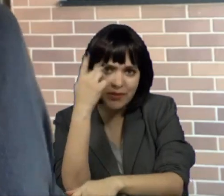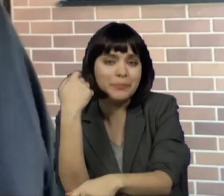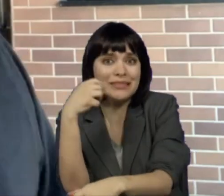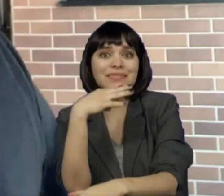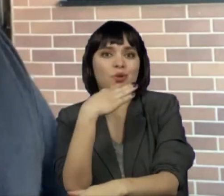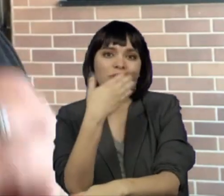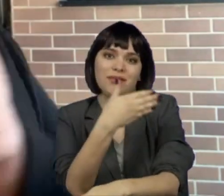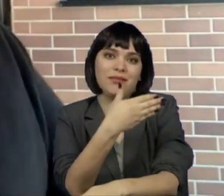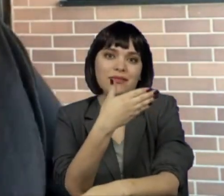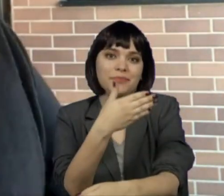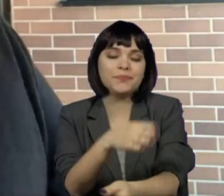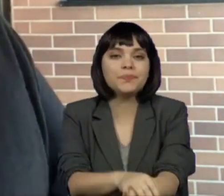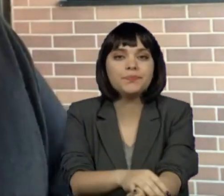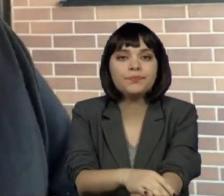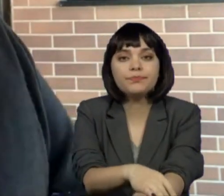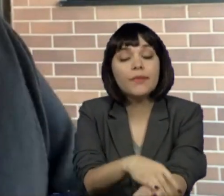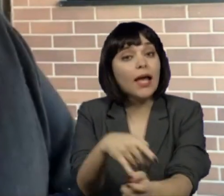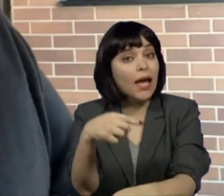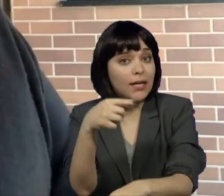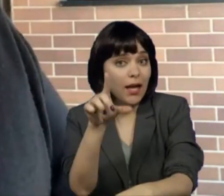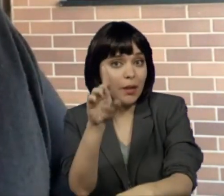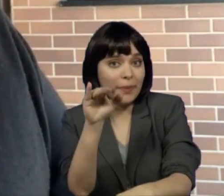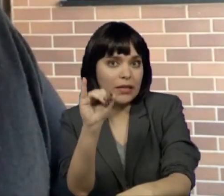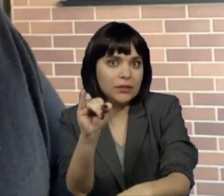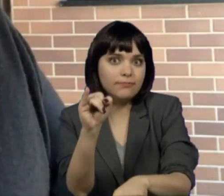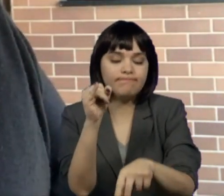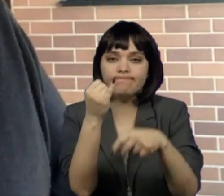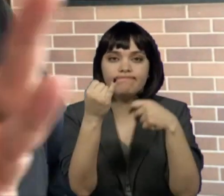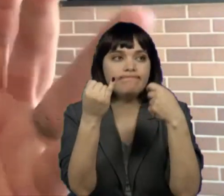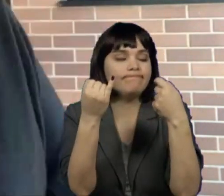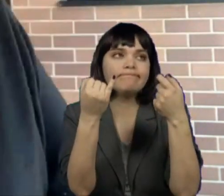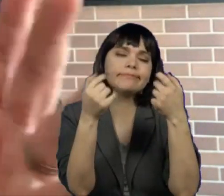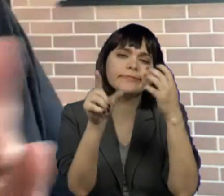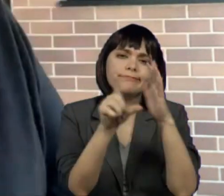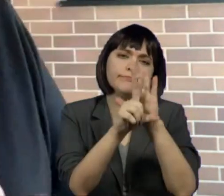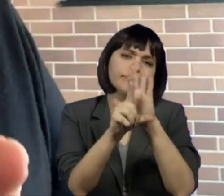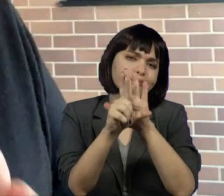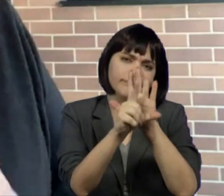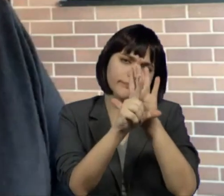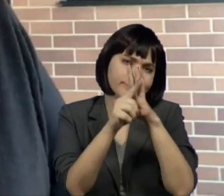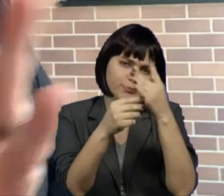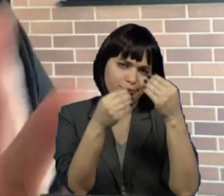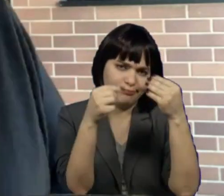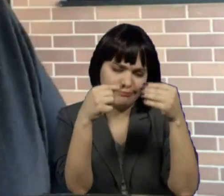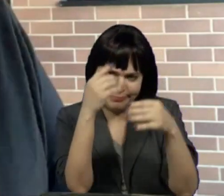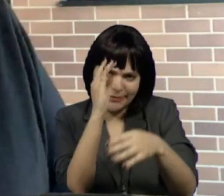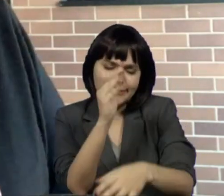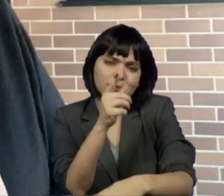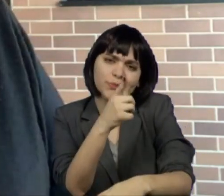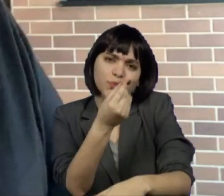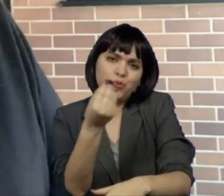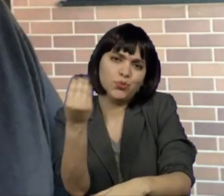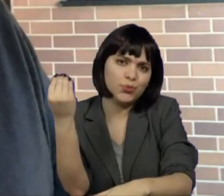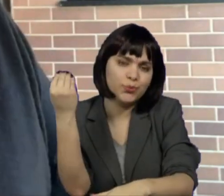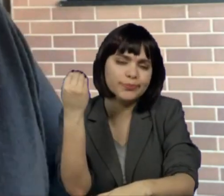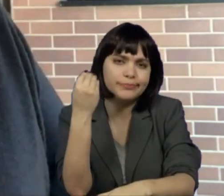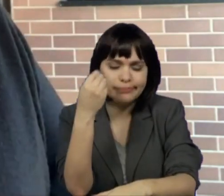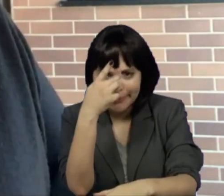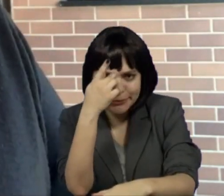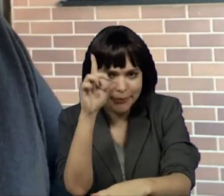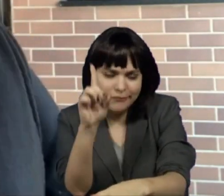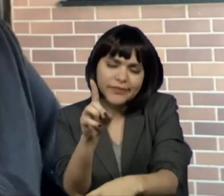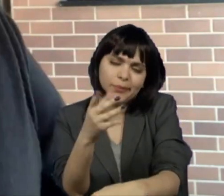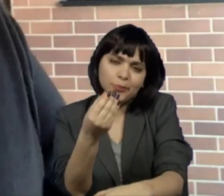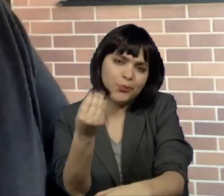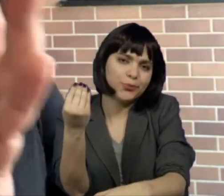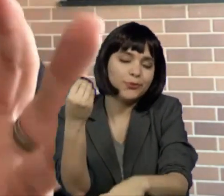acho que um dos grandes feitos desse documento, porque o Brasil tem diversas legislações e sempre teve diversas legislações, inclusive para a pessoa com